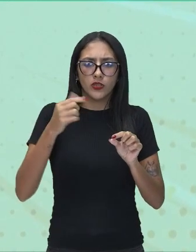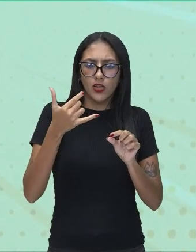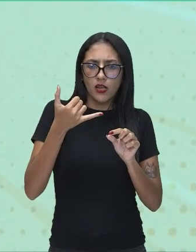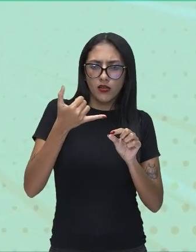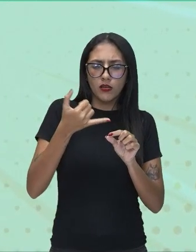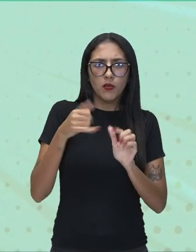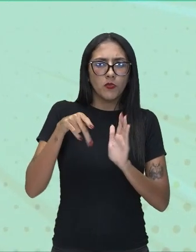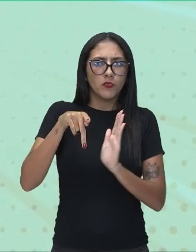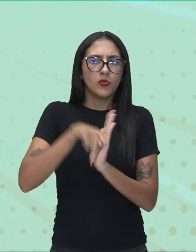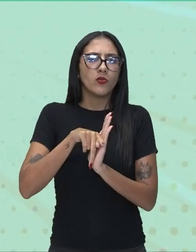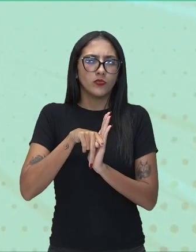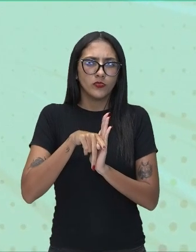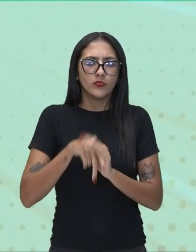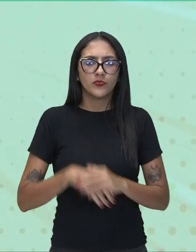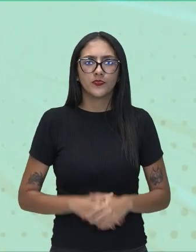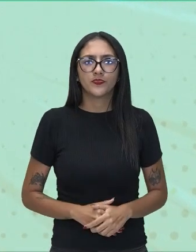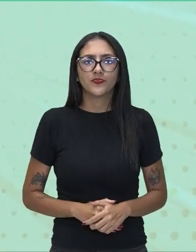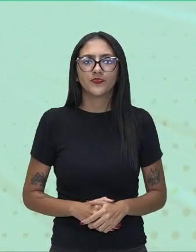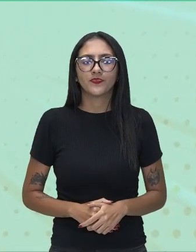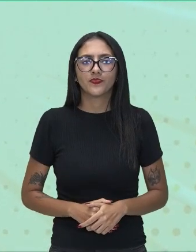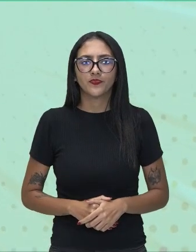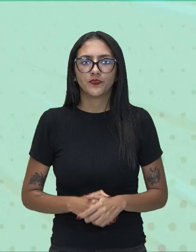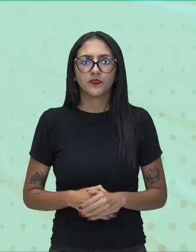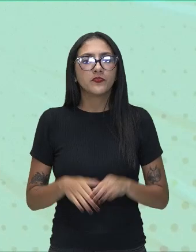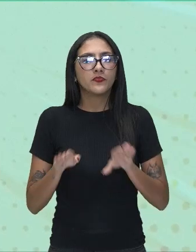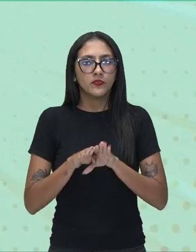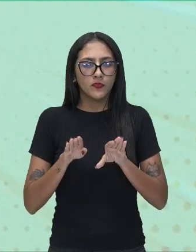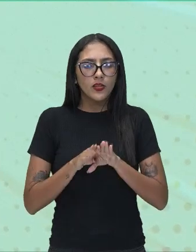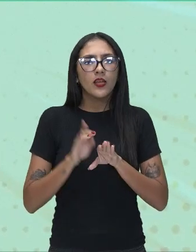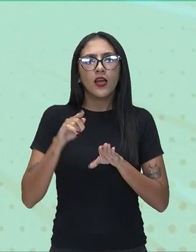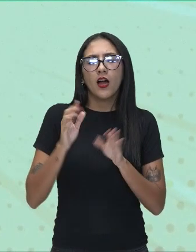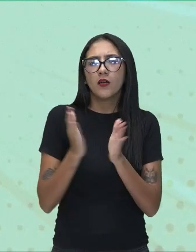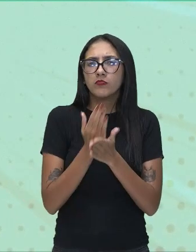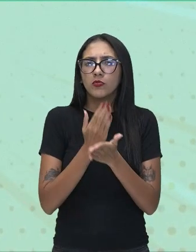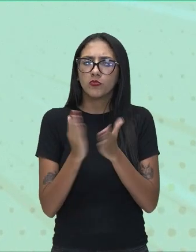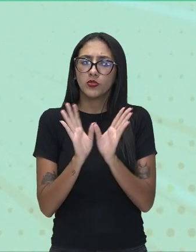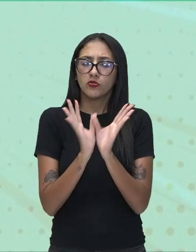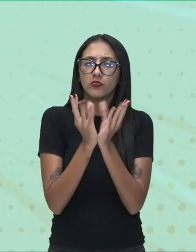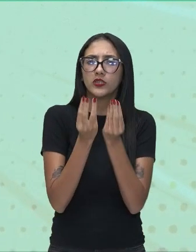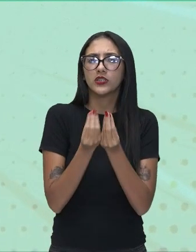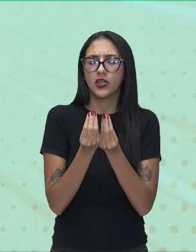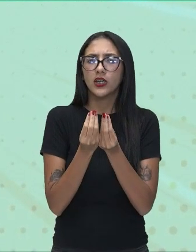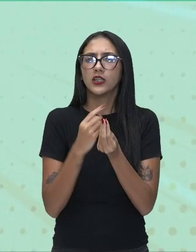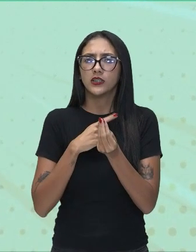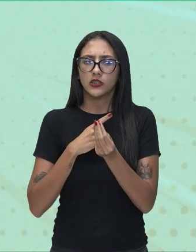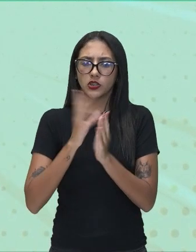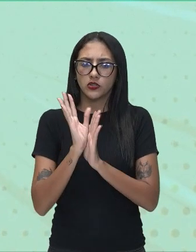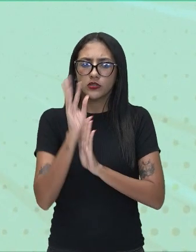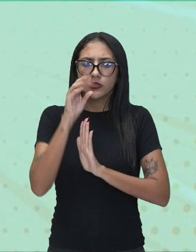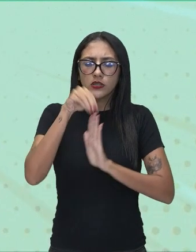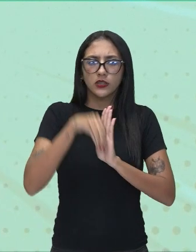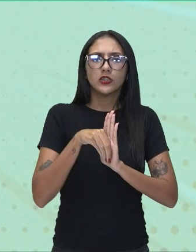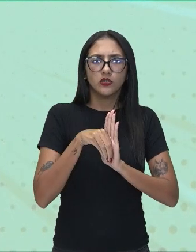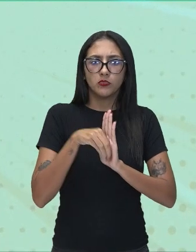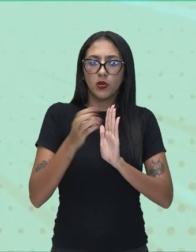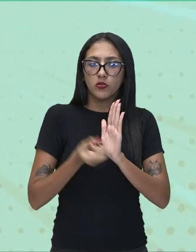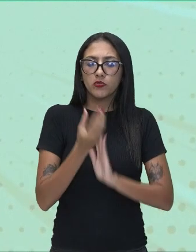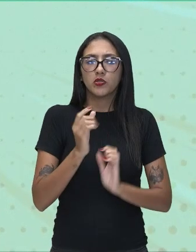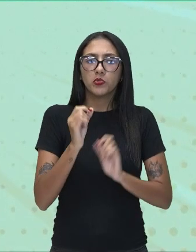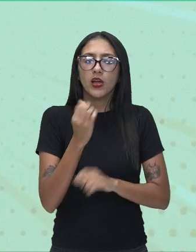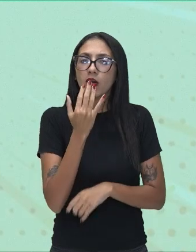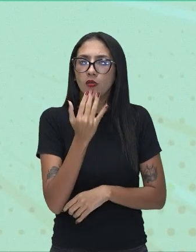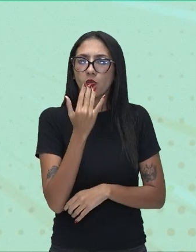reservatório de tinta da caneta. Além disso, substâncias químicas são processadas para produzir a tinta, que será